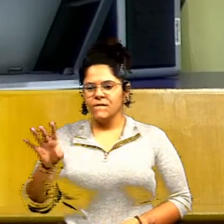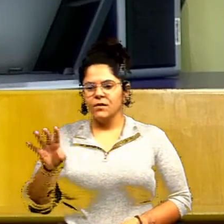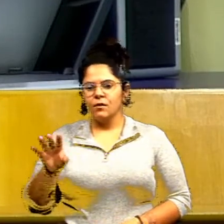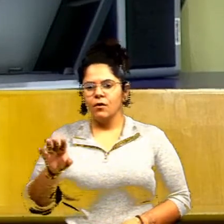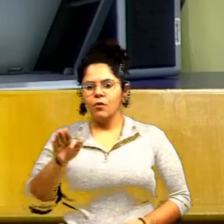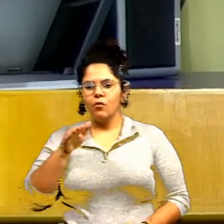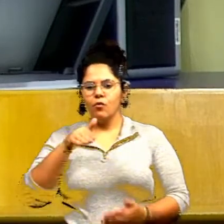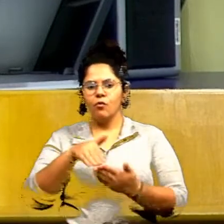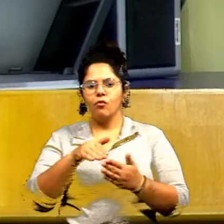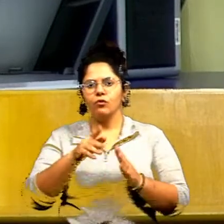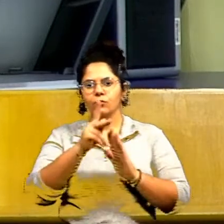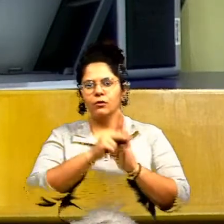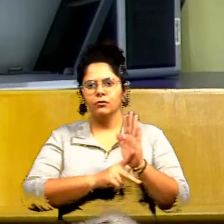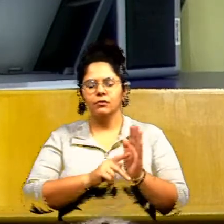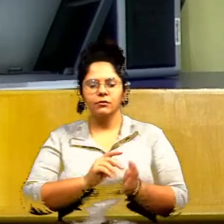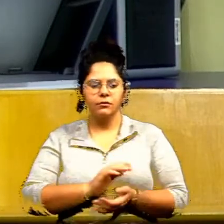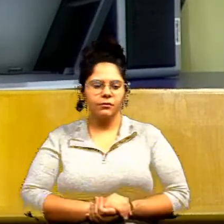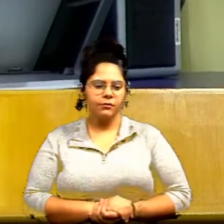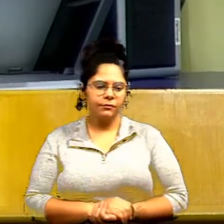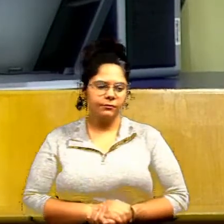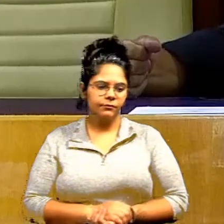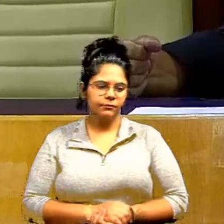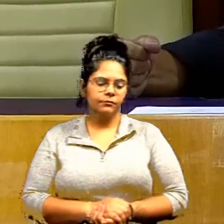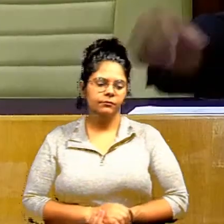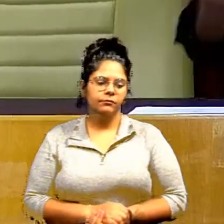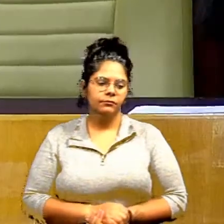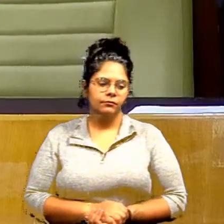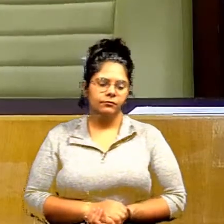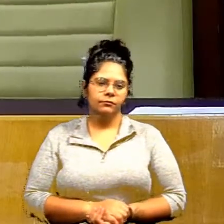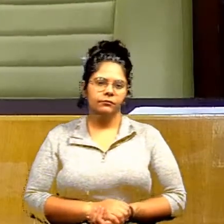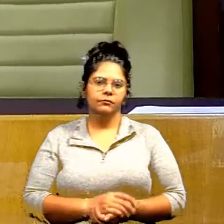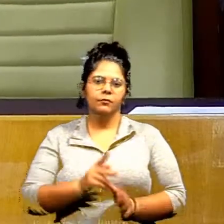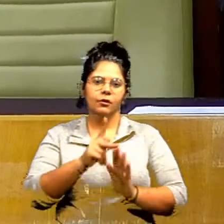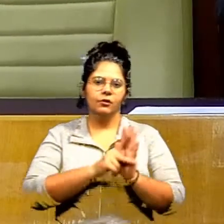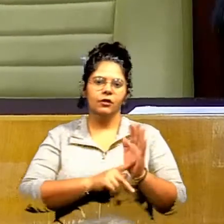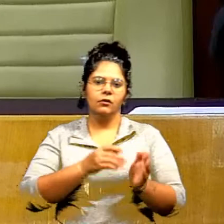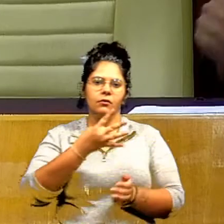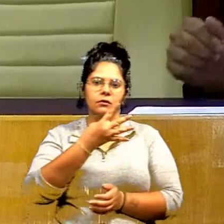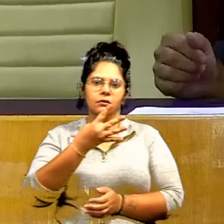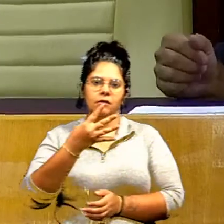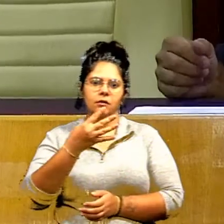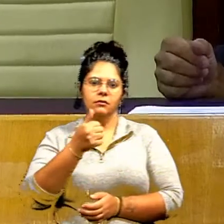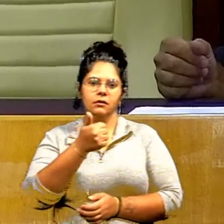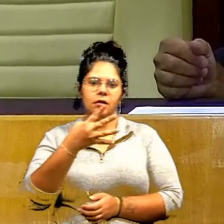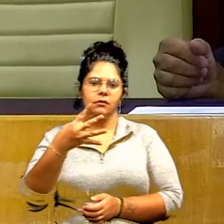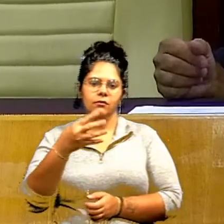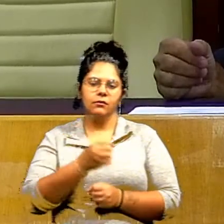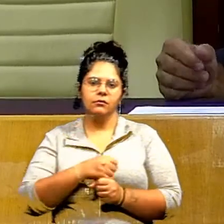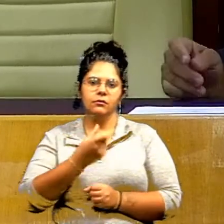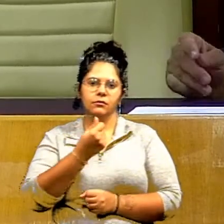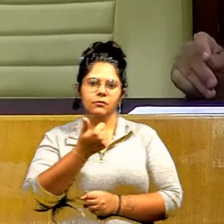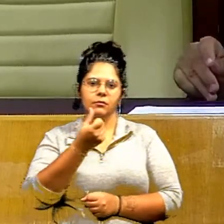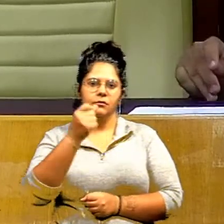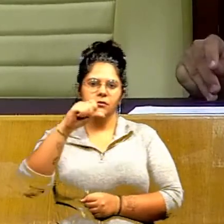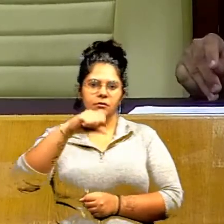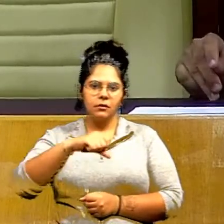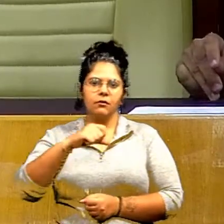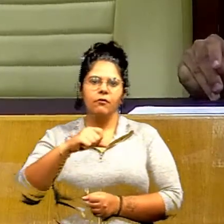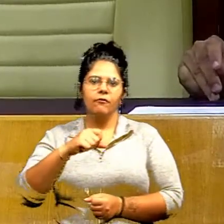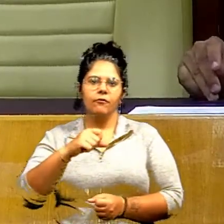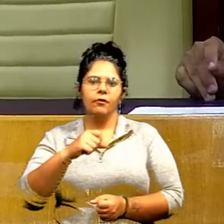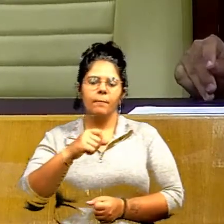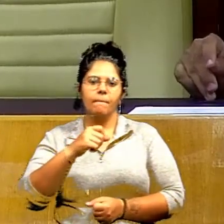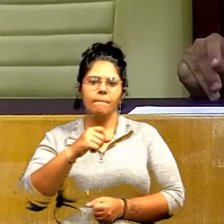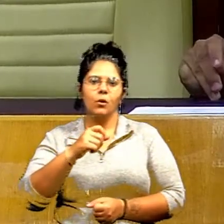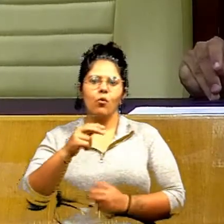vereador Quitão que acaba de chegar a leitura do projeto por gentileza 414 de 2019 dispõe sobre a política municipal